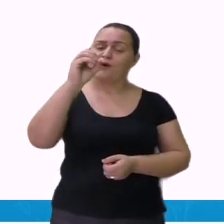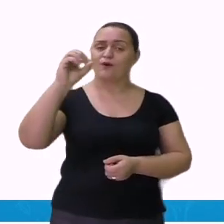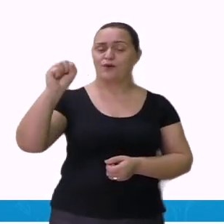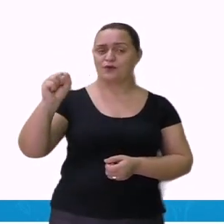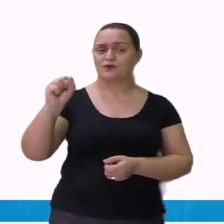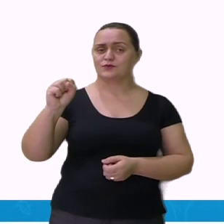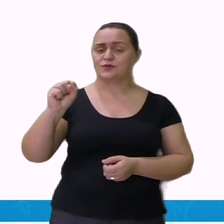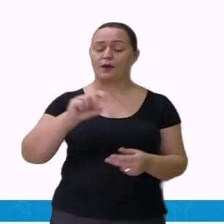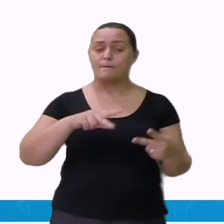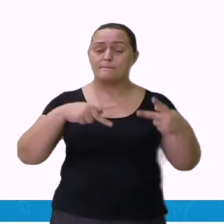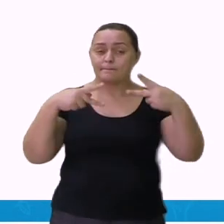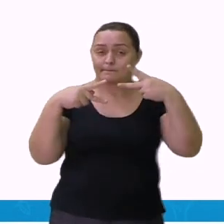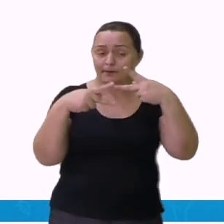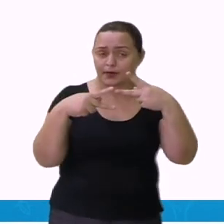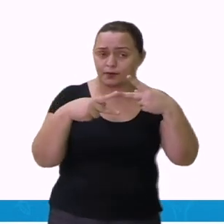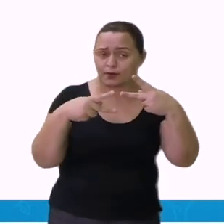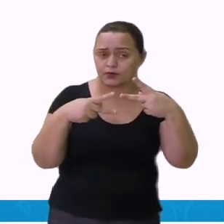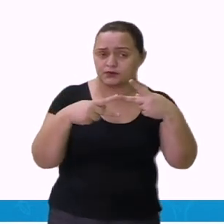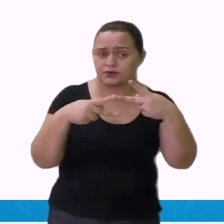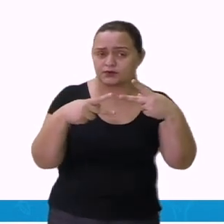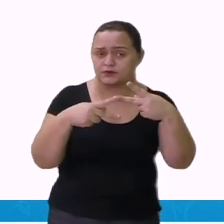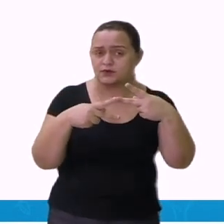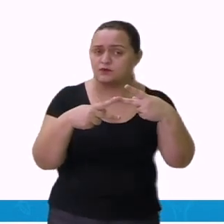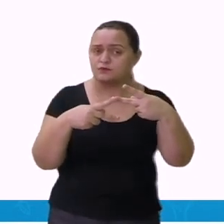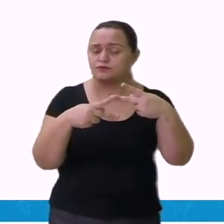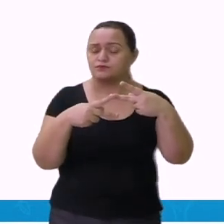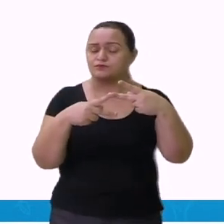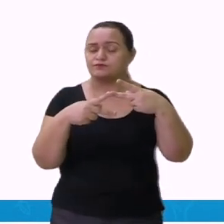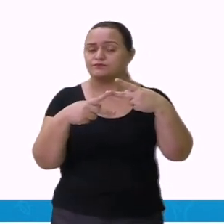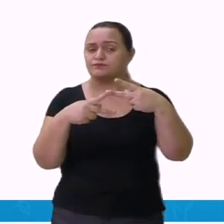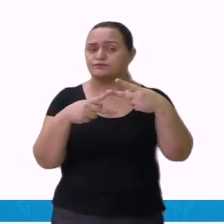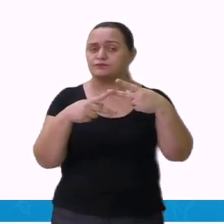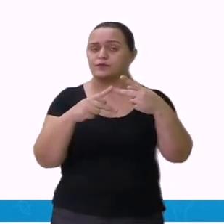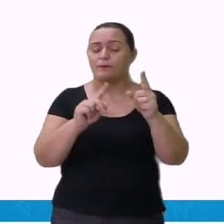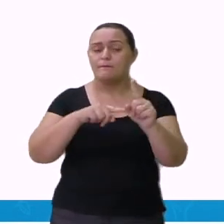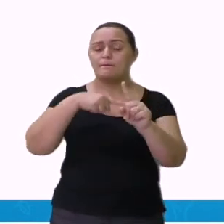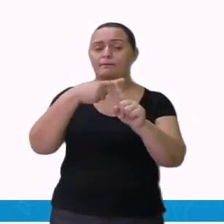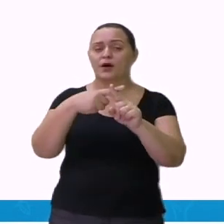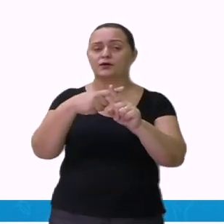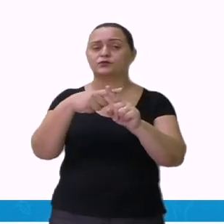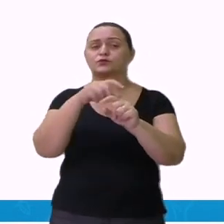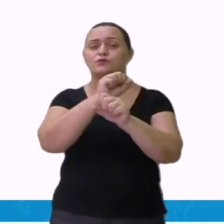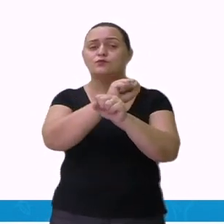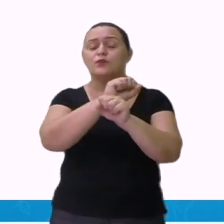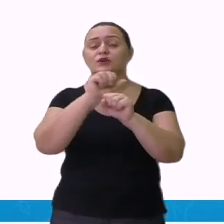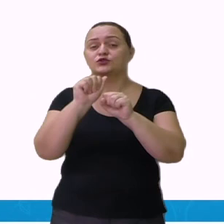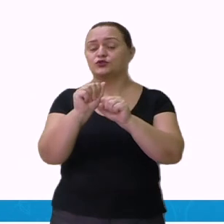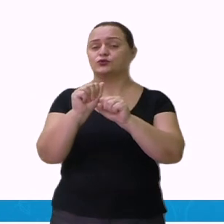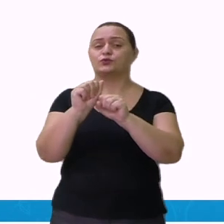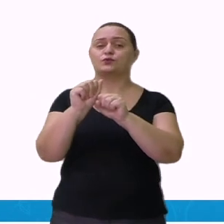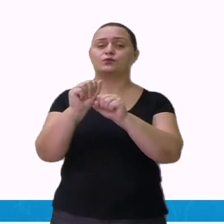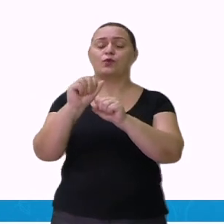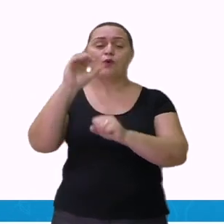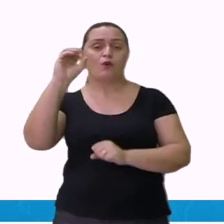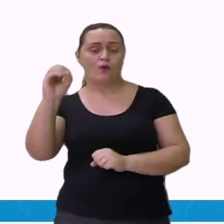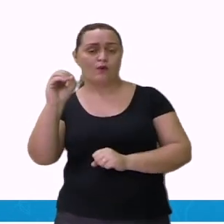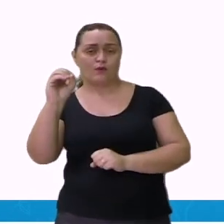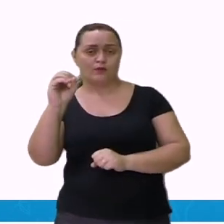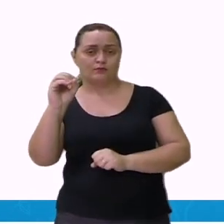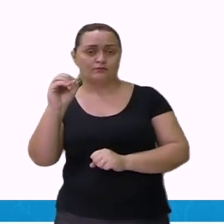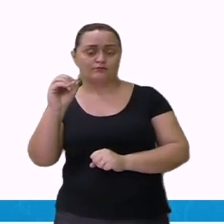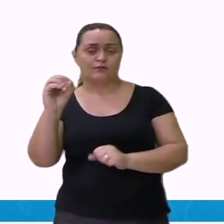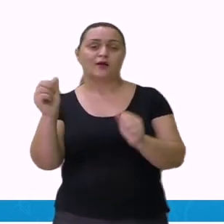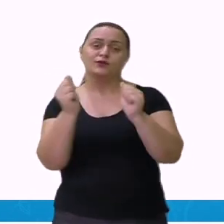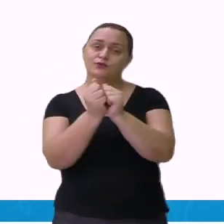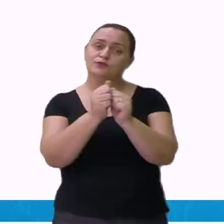A mais o adverbio O, que se forma AONDE. Então, percebe-se ali na combinação